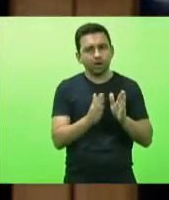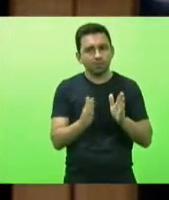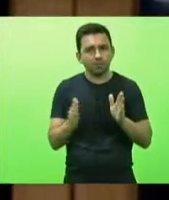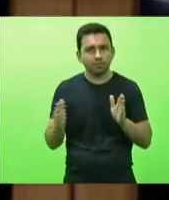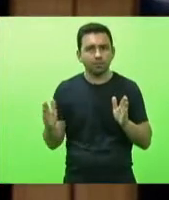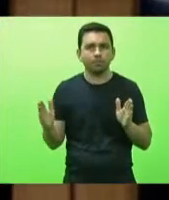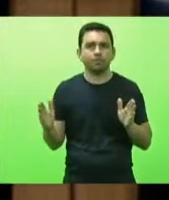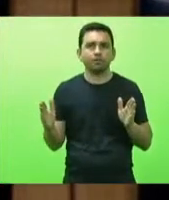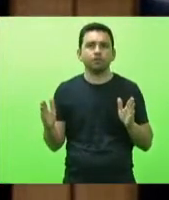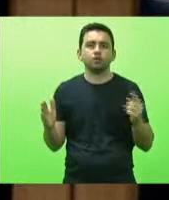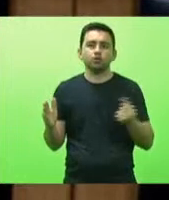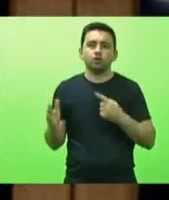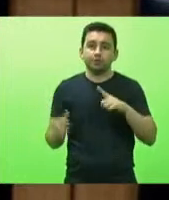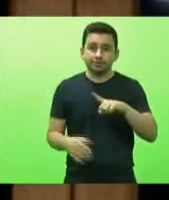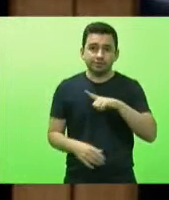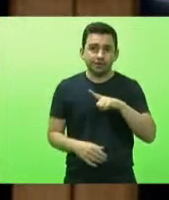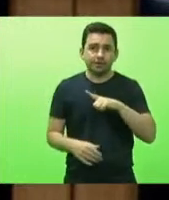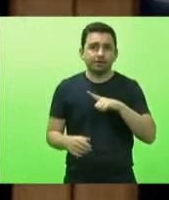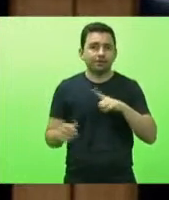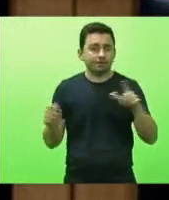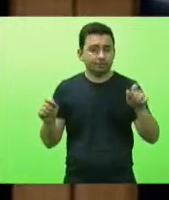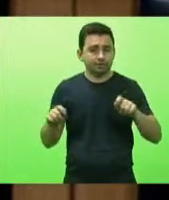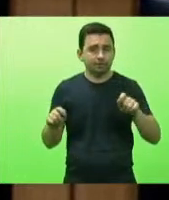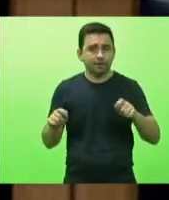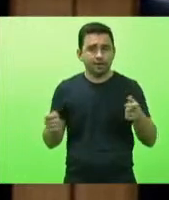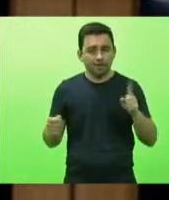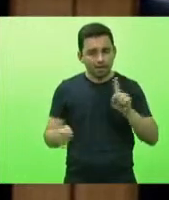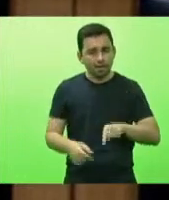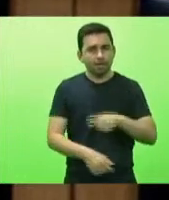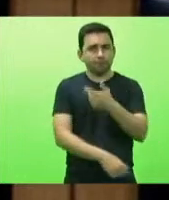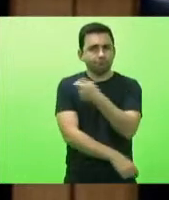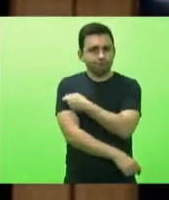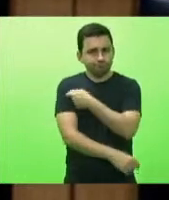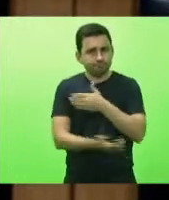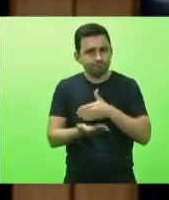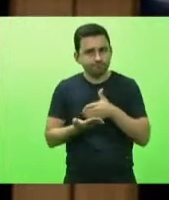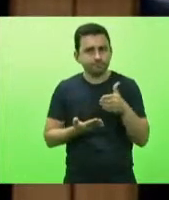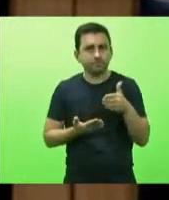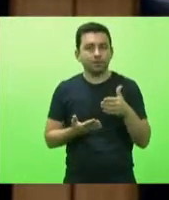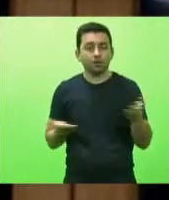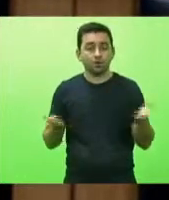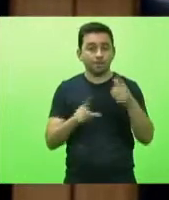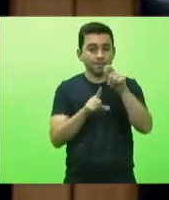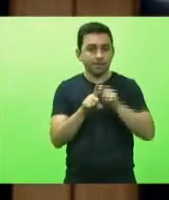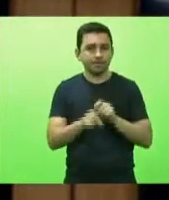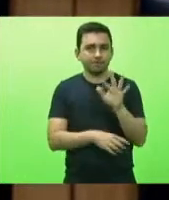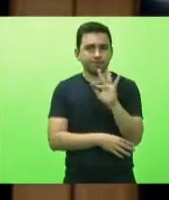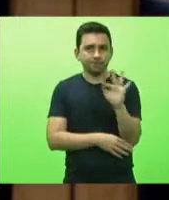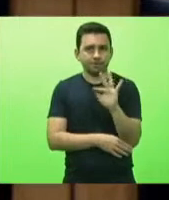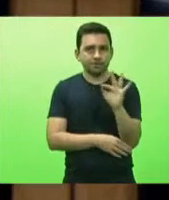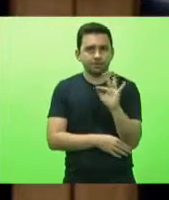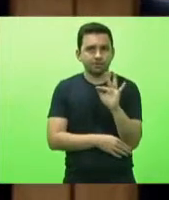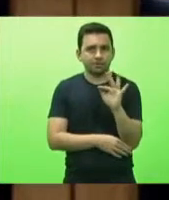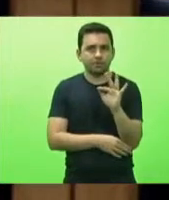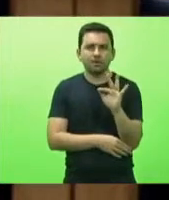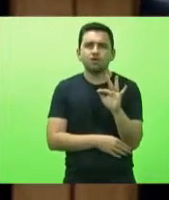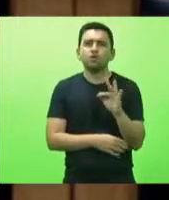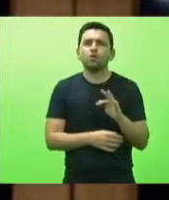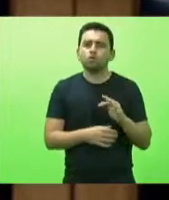nós temos agora no estado que é a etapa de vacinação esse mês de fevereiro vários